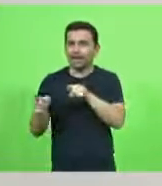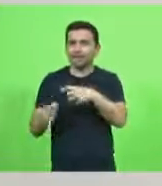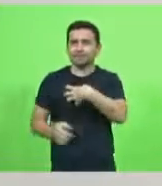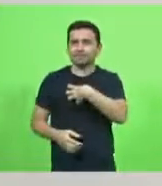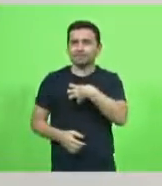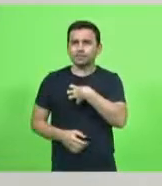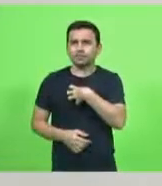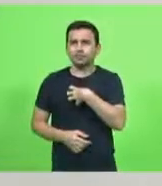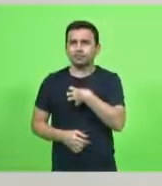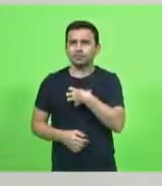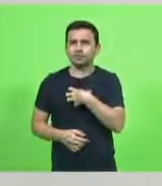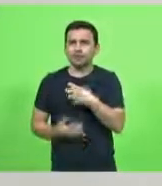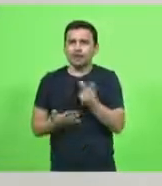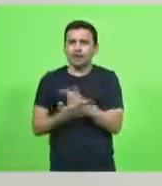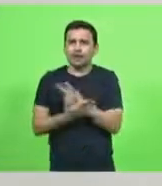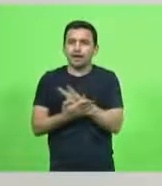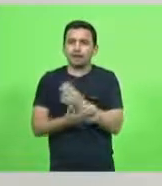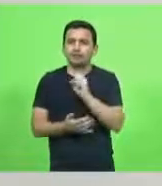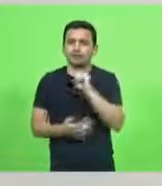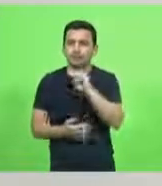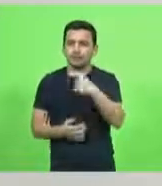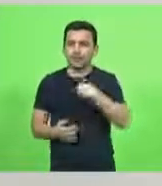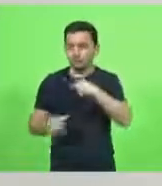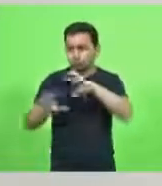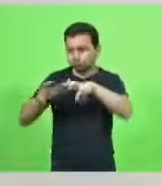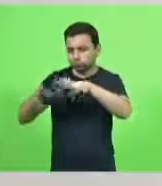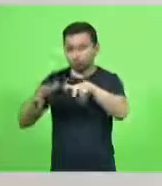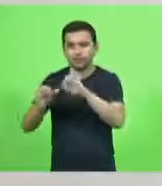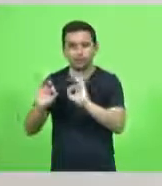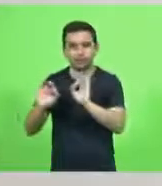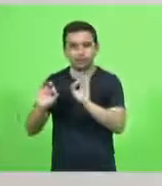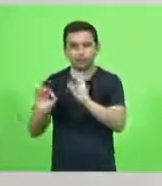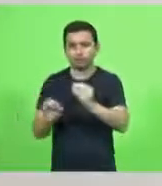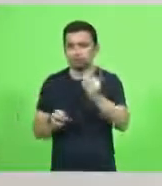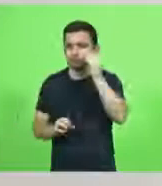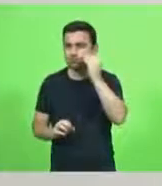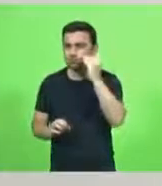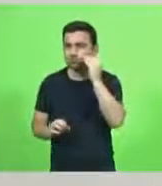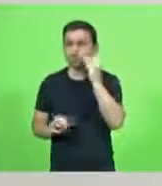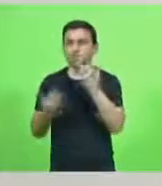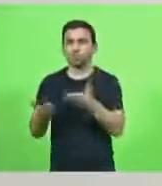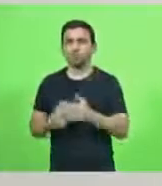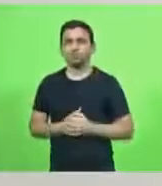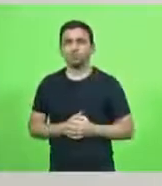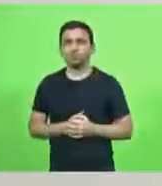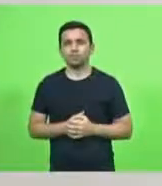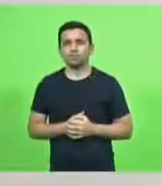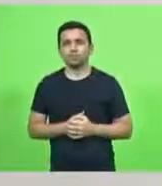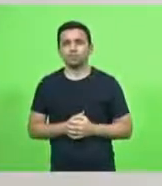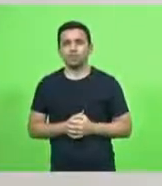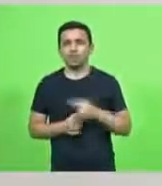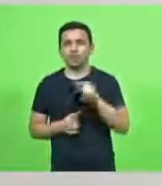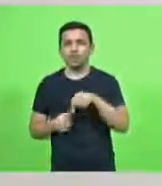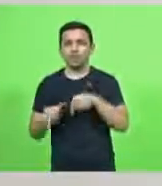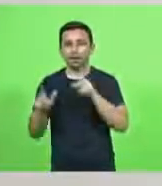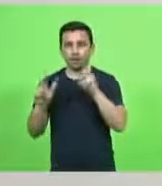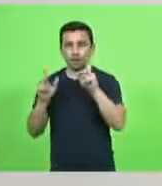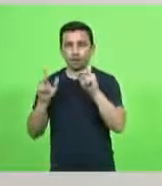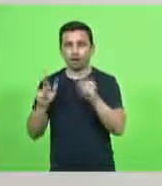coisa que estava errado se eu não chegasse lá esculhambasse o cabelo dela beijasse ela eu chamo do beijo do cachorrinho e eu